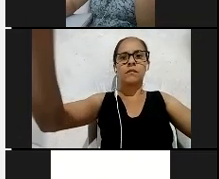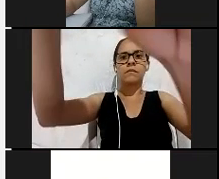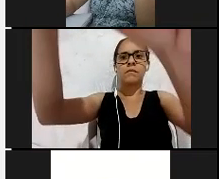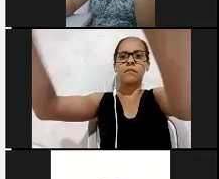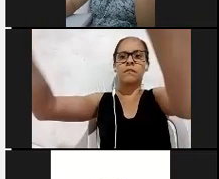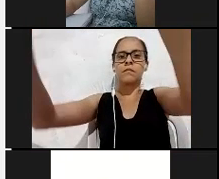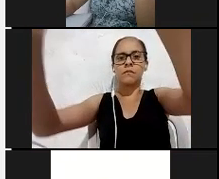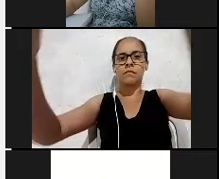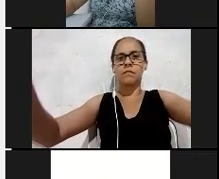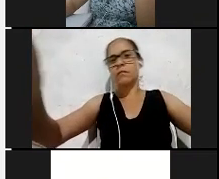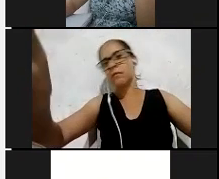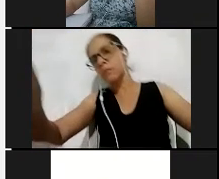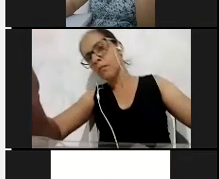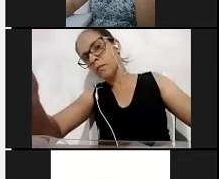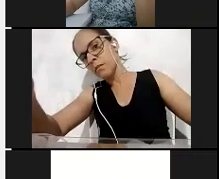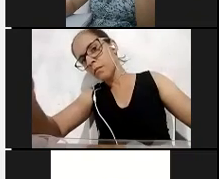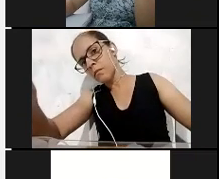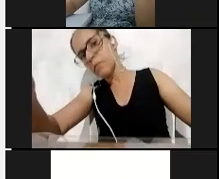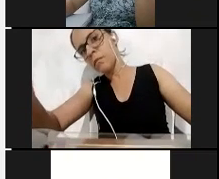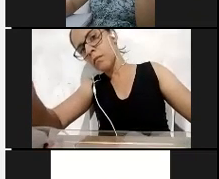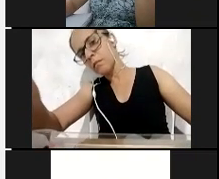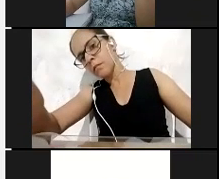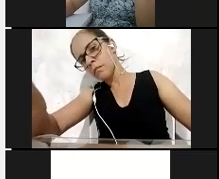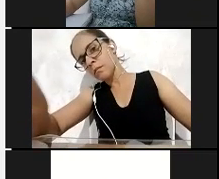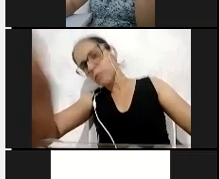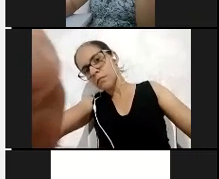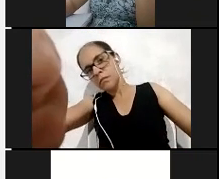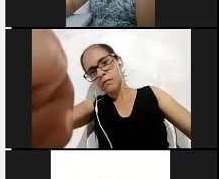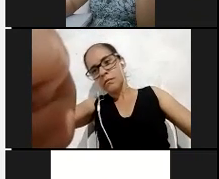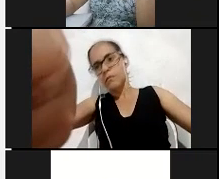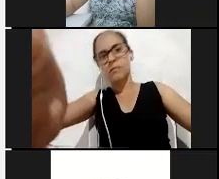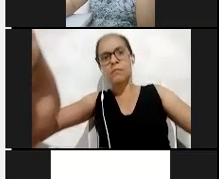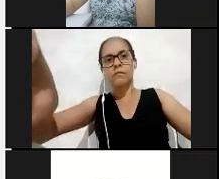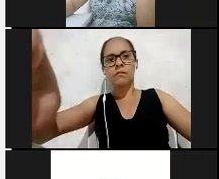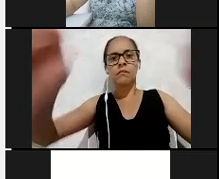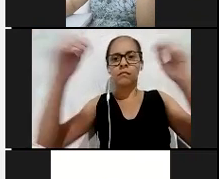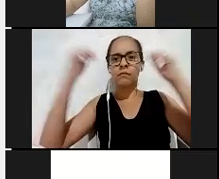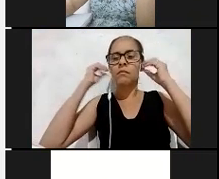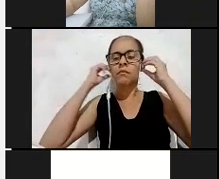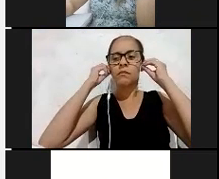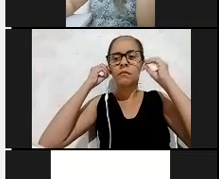particulares. e, de repente, as escolas foram obrigadas